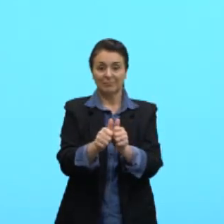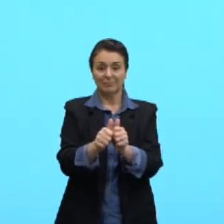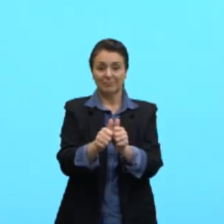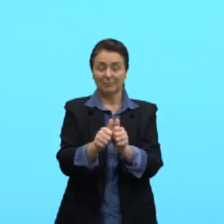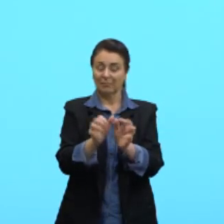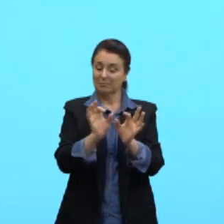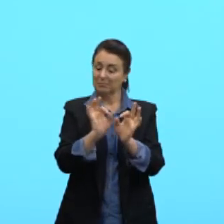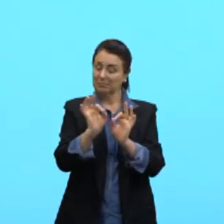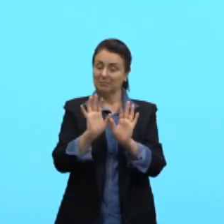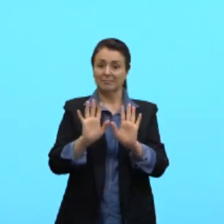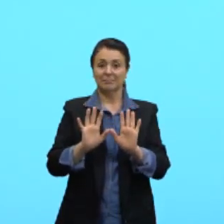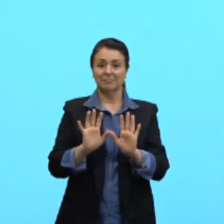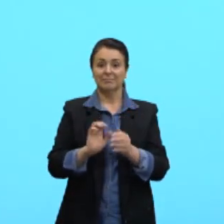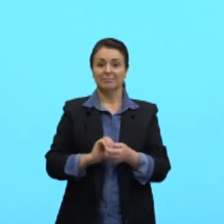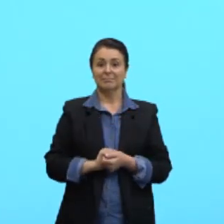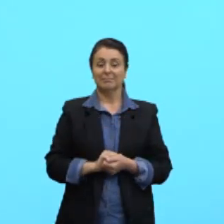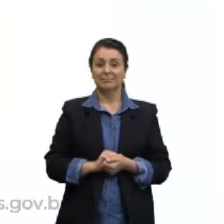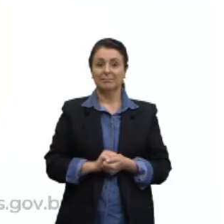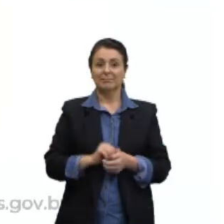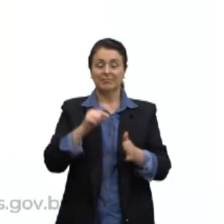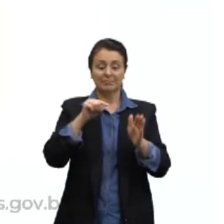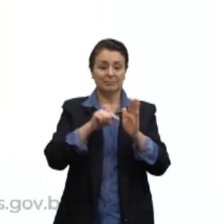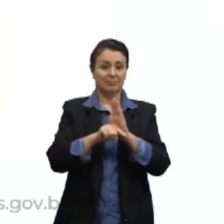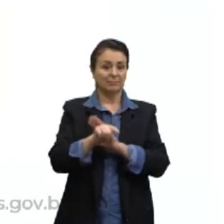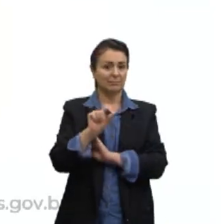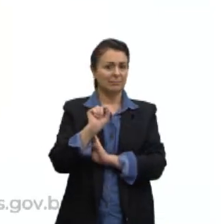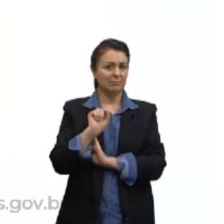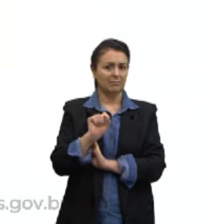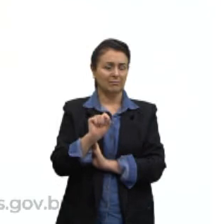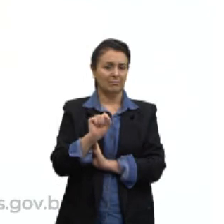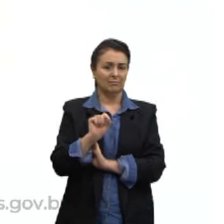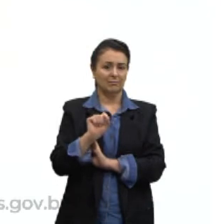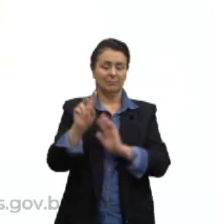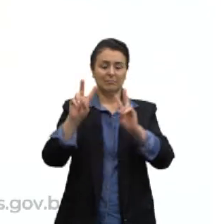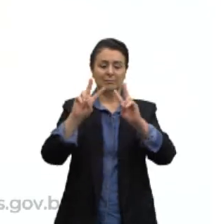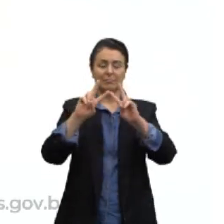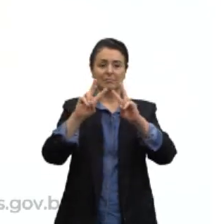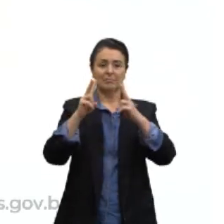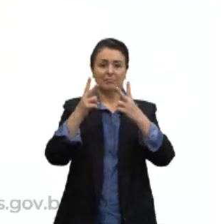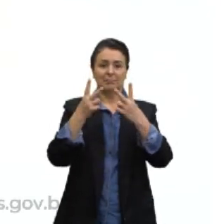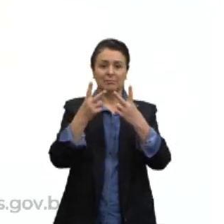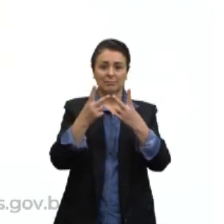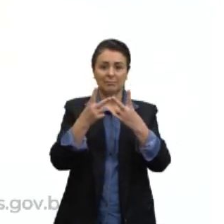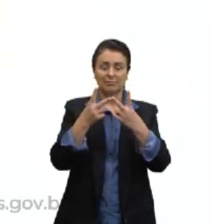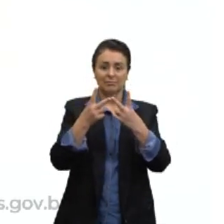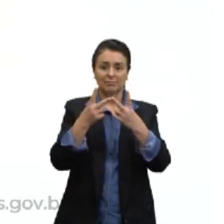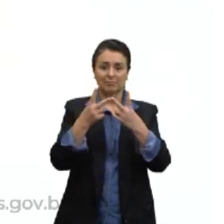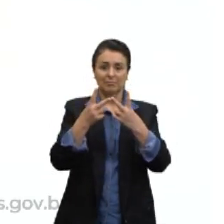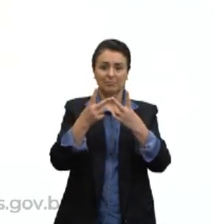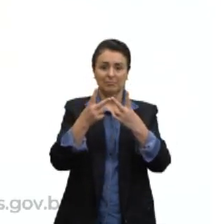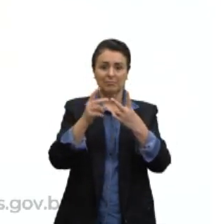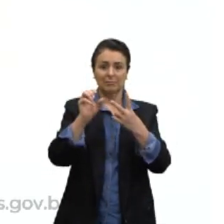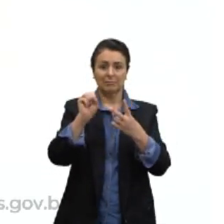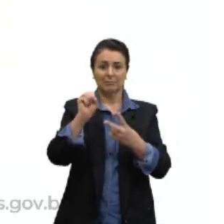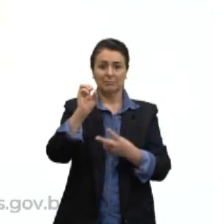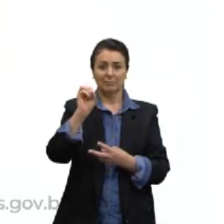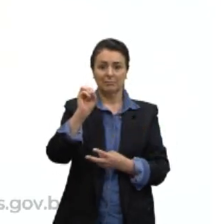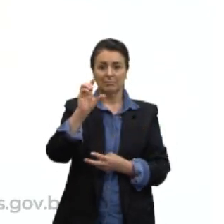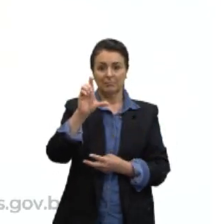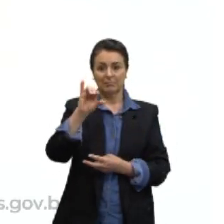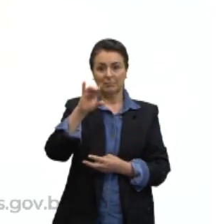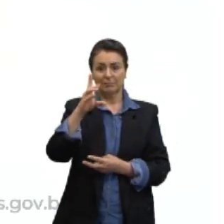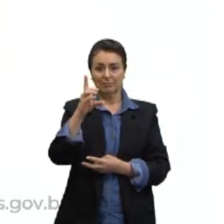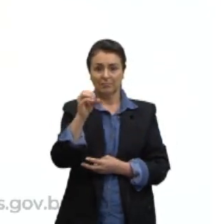montada. E a pergunta é, o volume do sólido obtido, ou seja, nós tínhamos